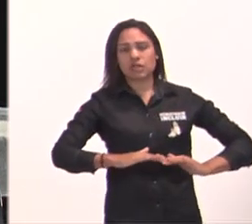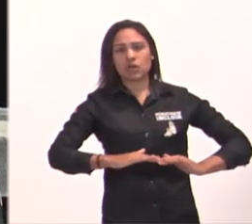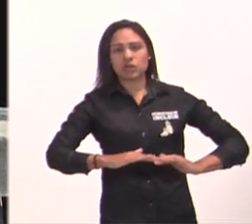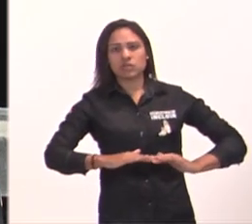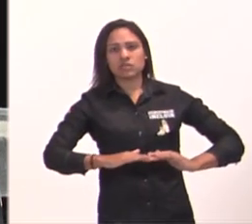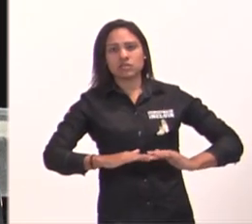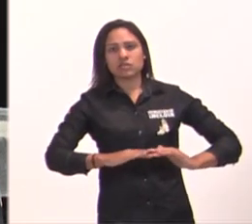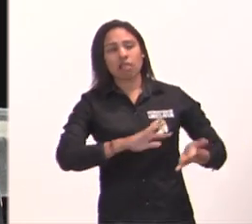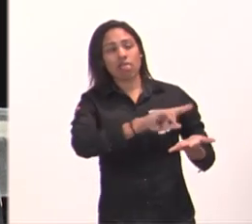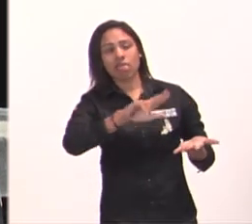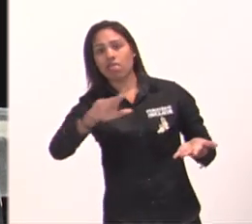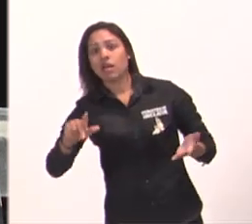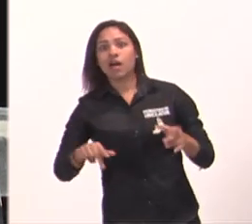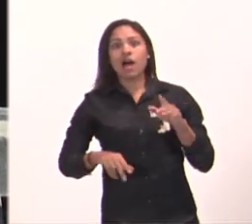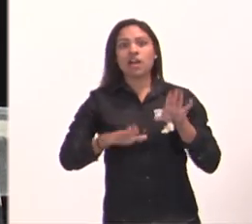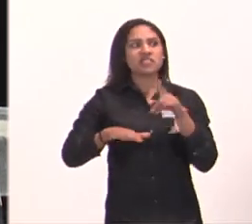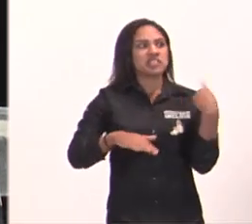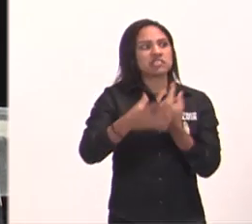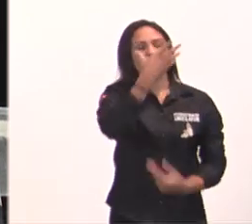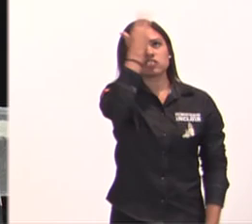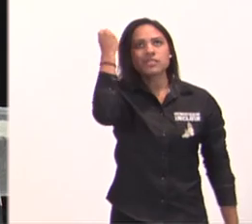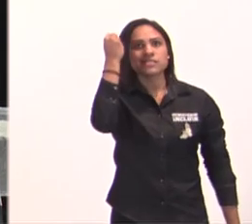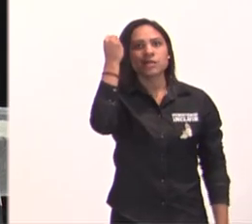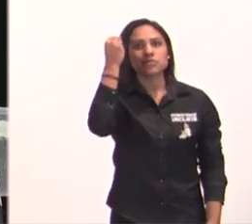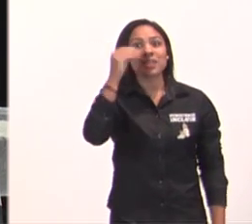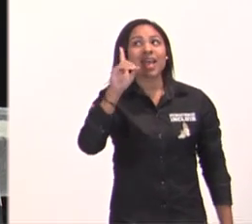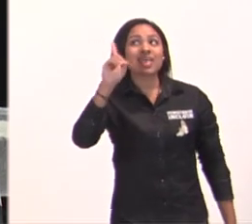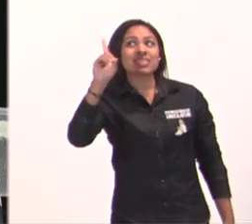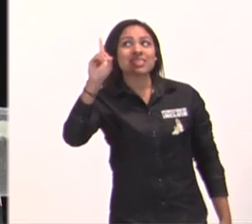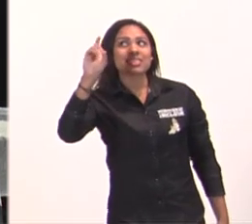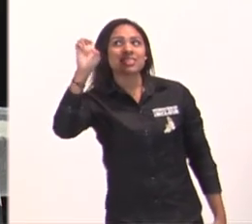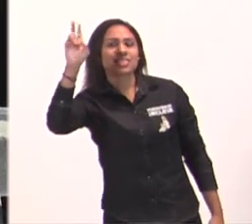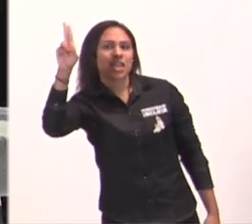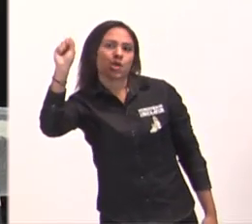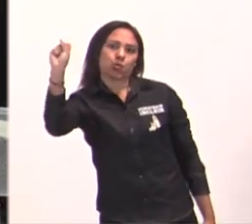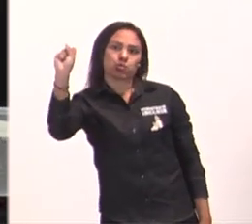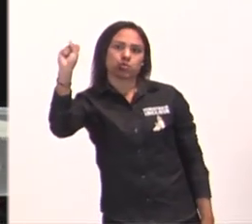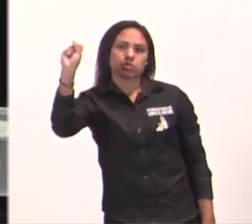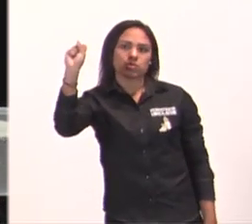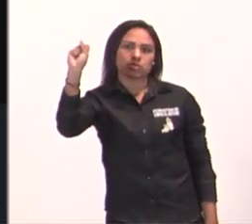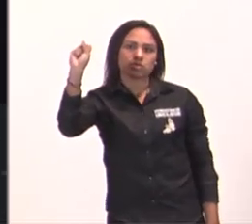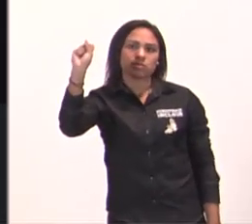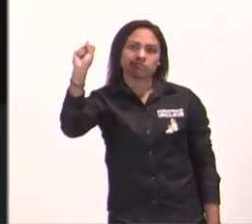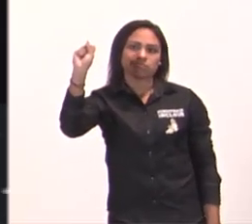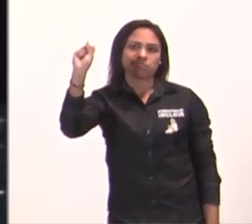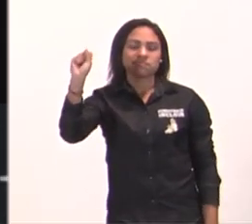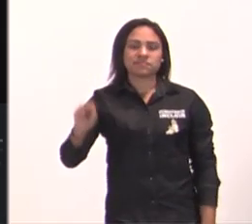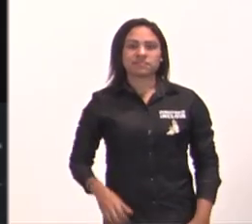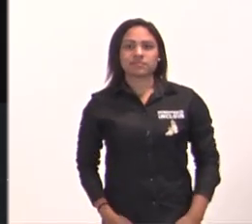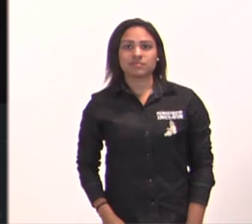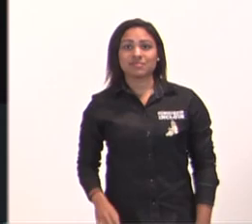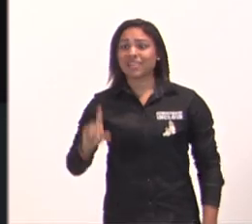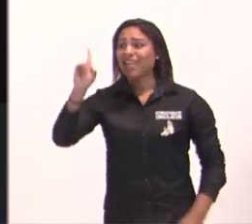eu citei aqui, que a gente esquece de pensar no outro D, Deus, um D